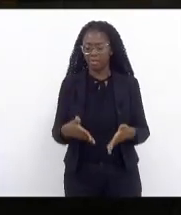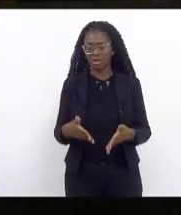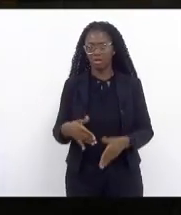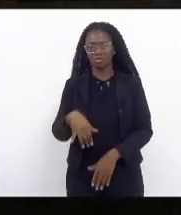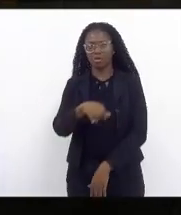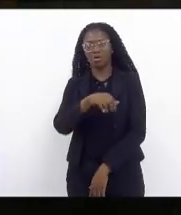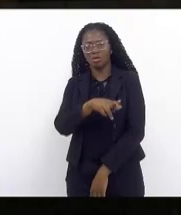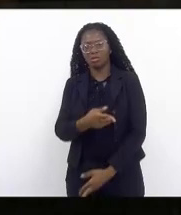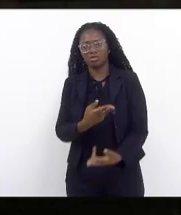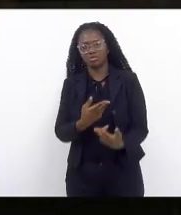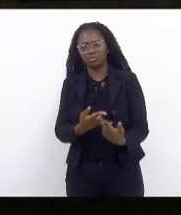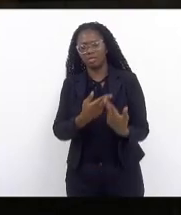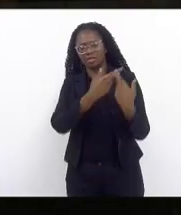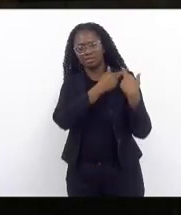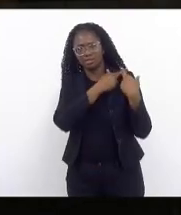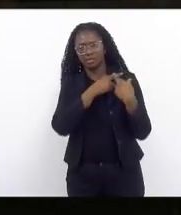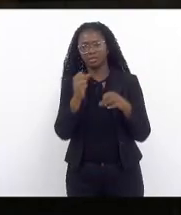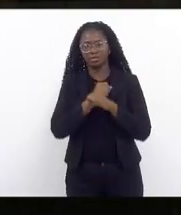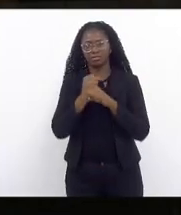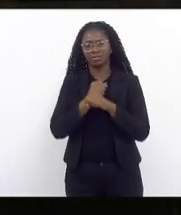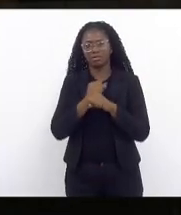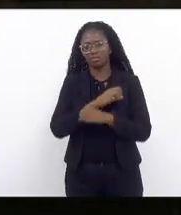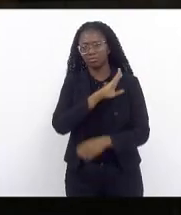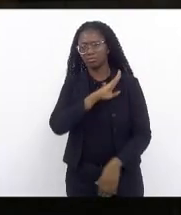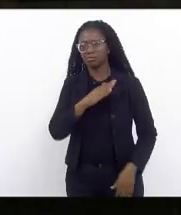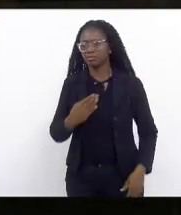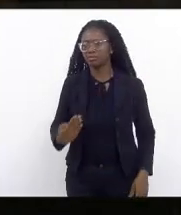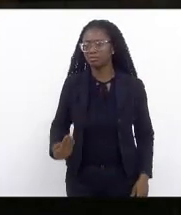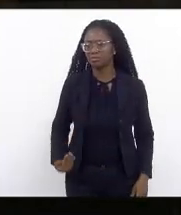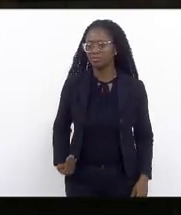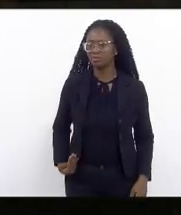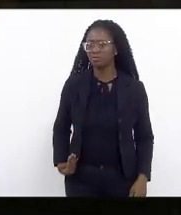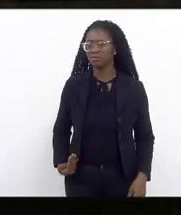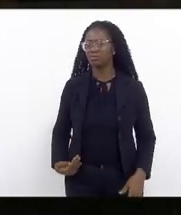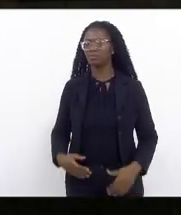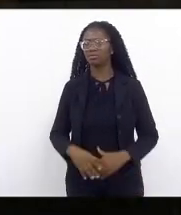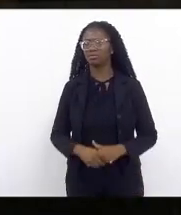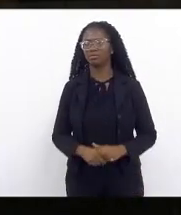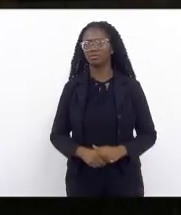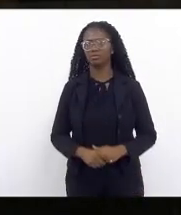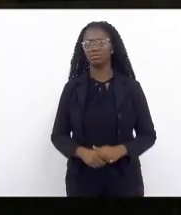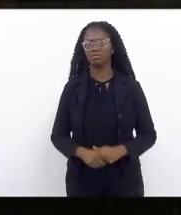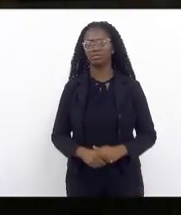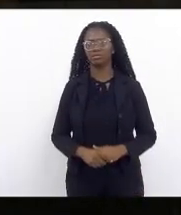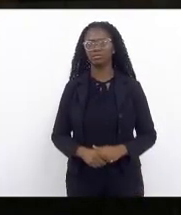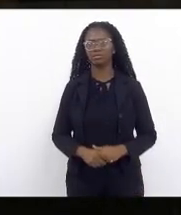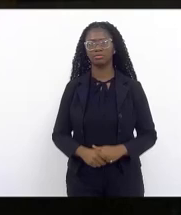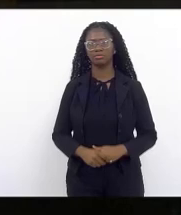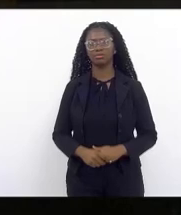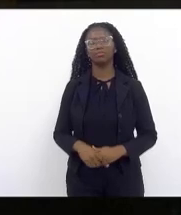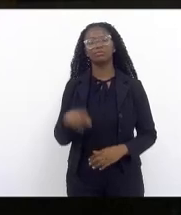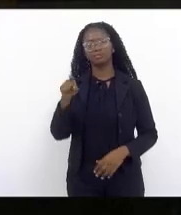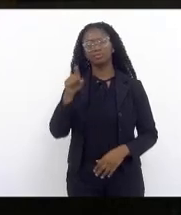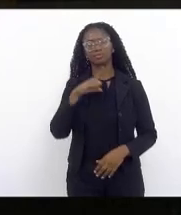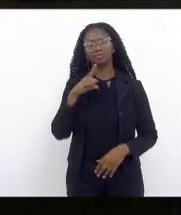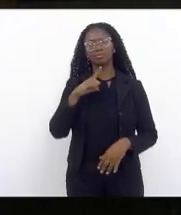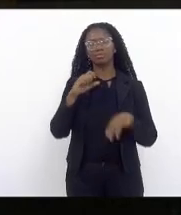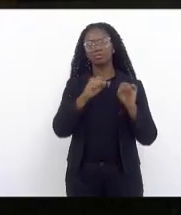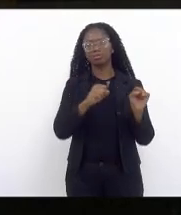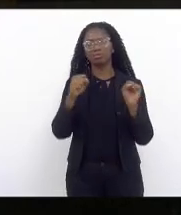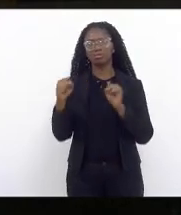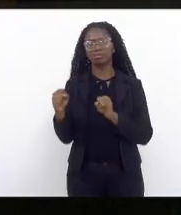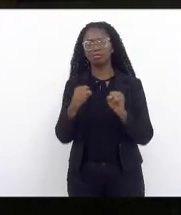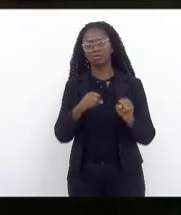neste ano em que ele governa o Rio de Janeiro em que ele tem a responsabilidade de estar à frente do poder executivo